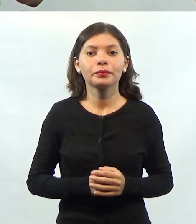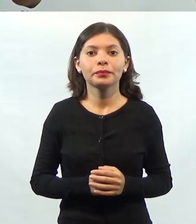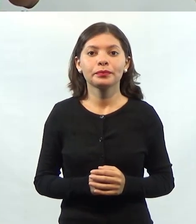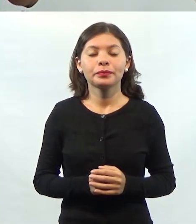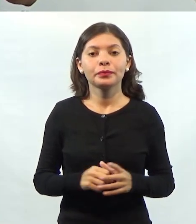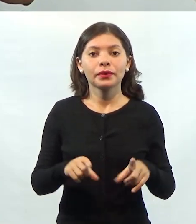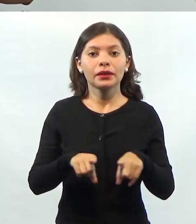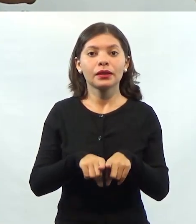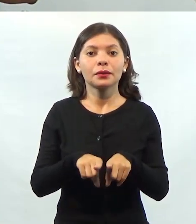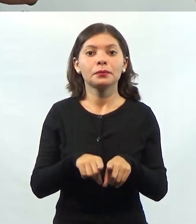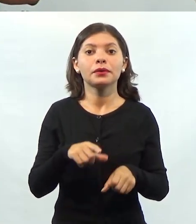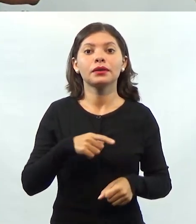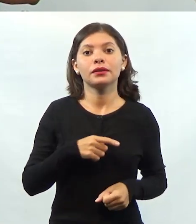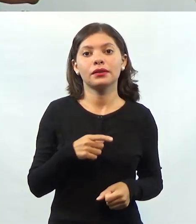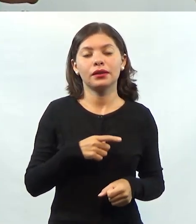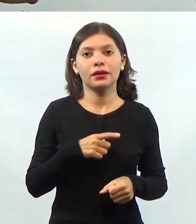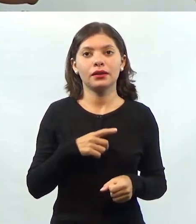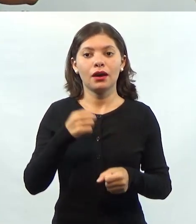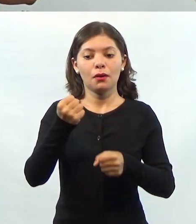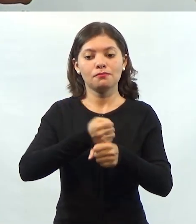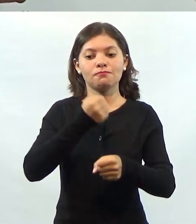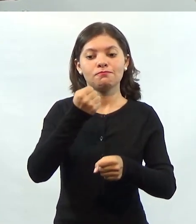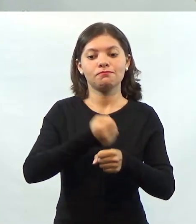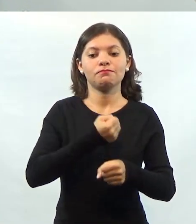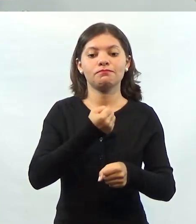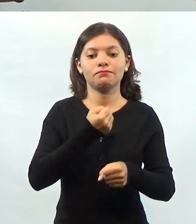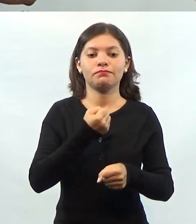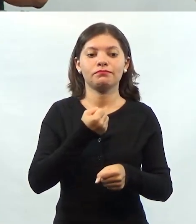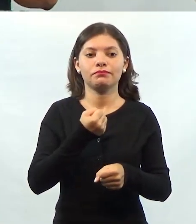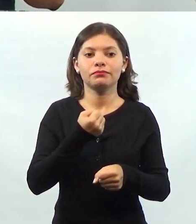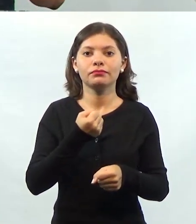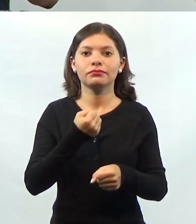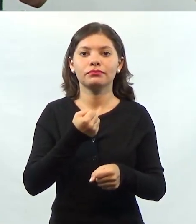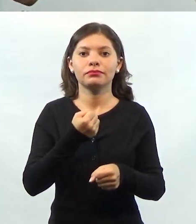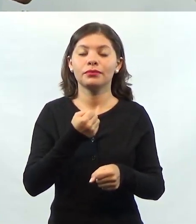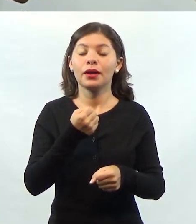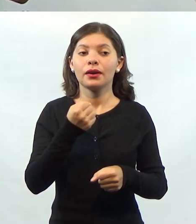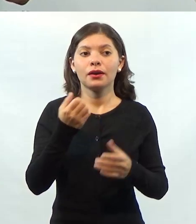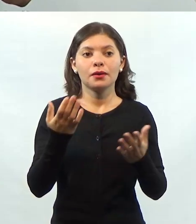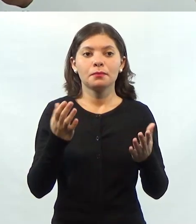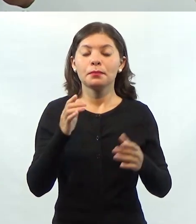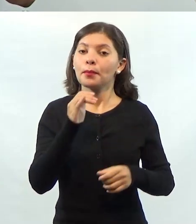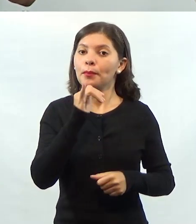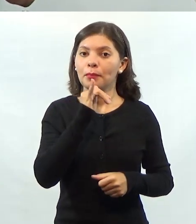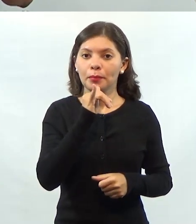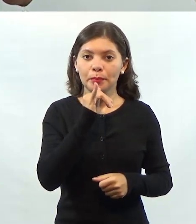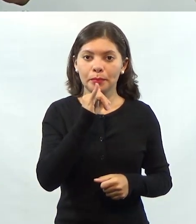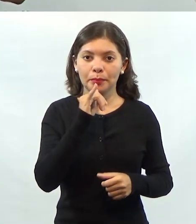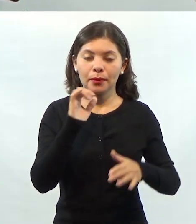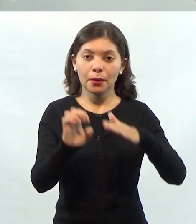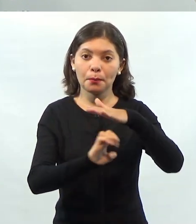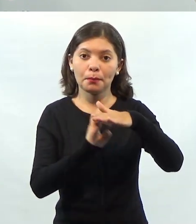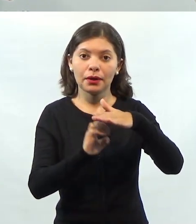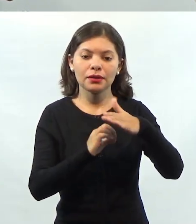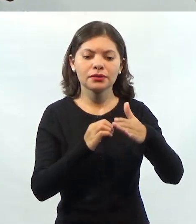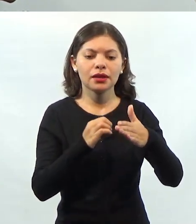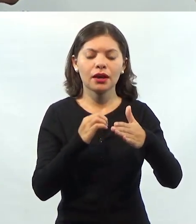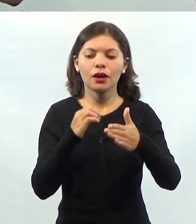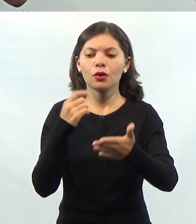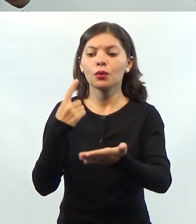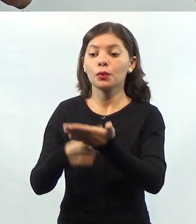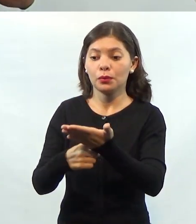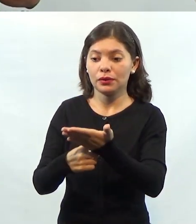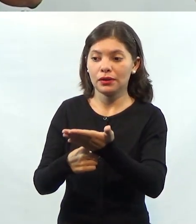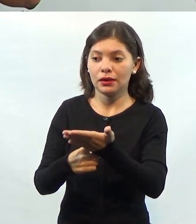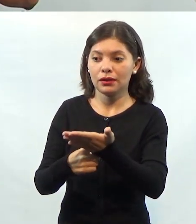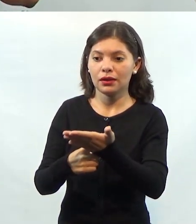Temos serviços de construção. Por exemplo, uma empresa pode contratar outra para